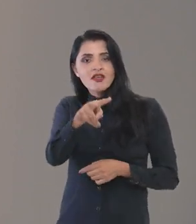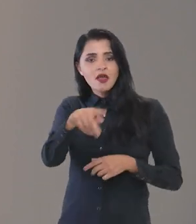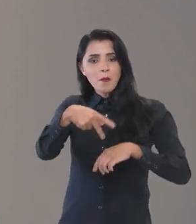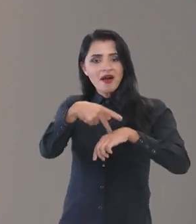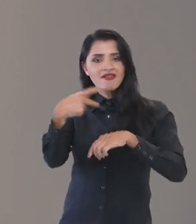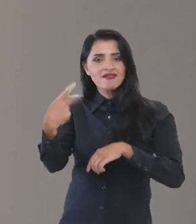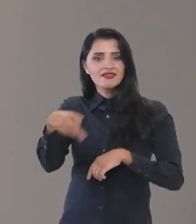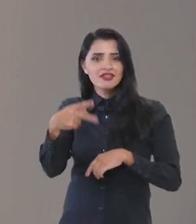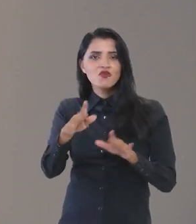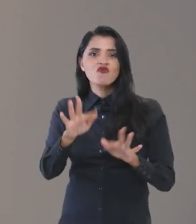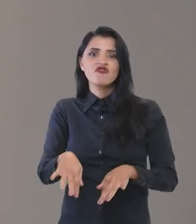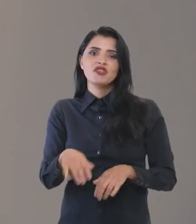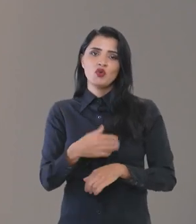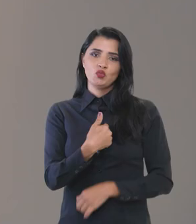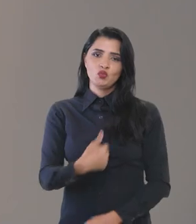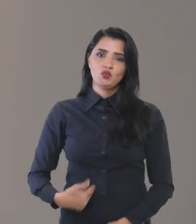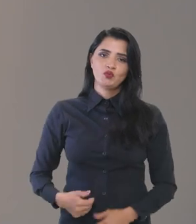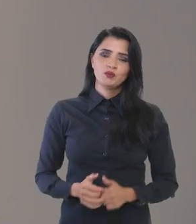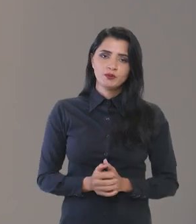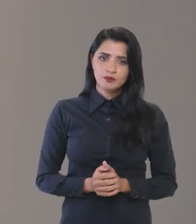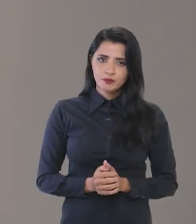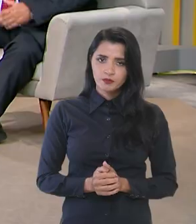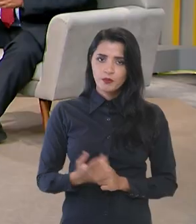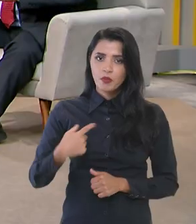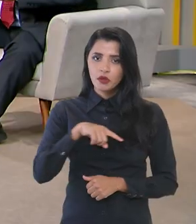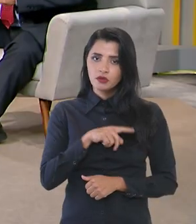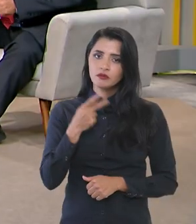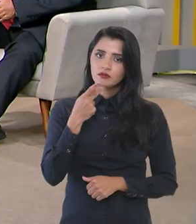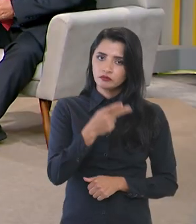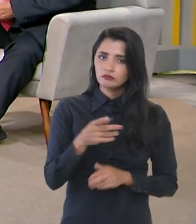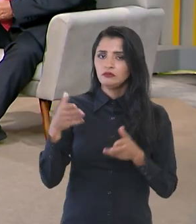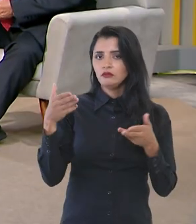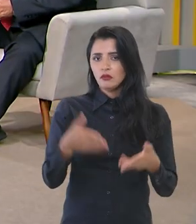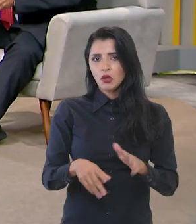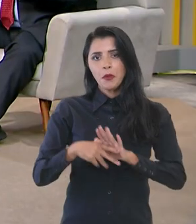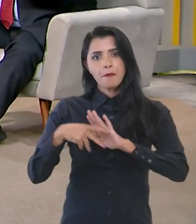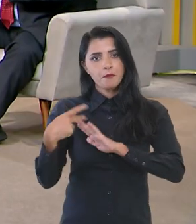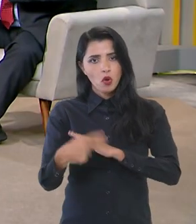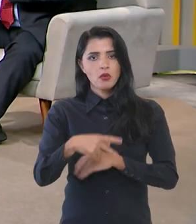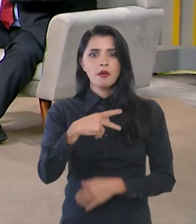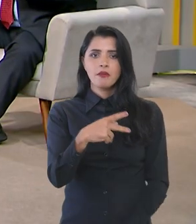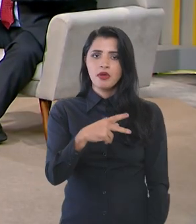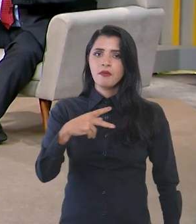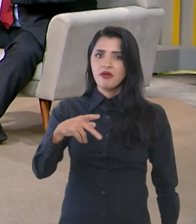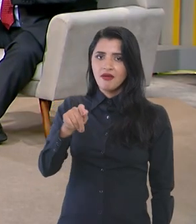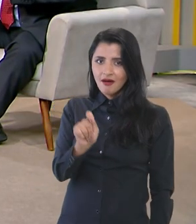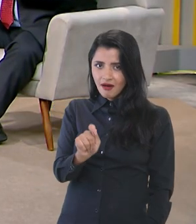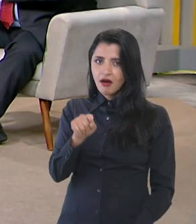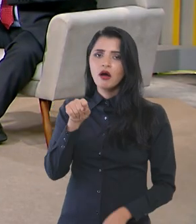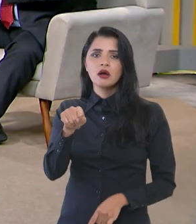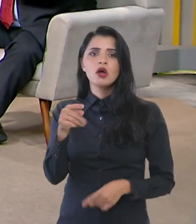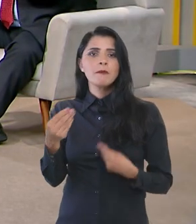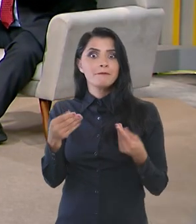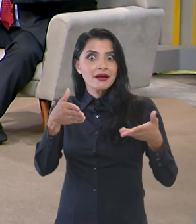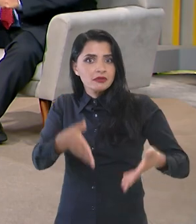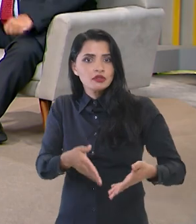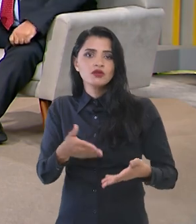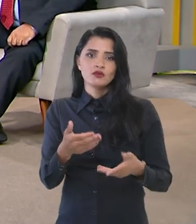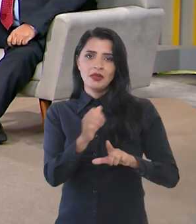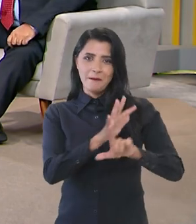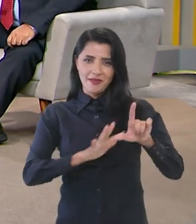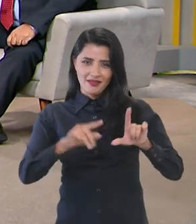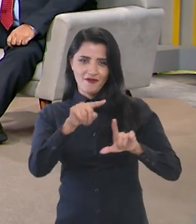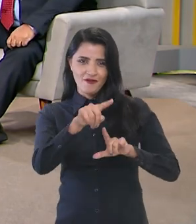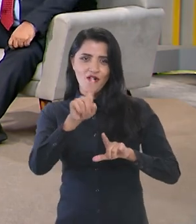ver o seu país ao final desse governo. A gente está falando aqui da participação específica no PPA participativo através